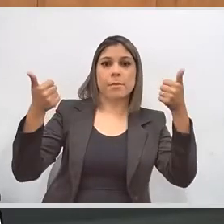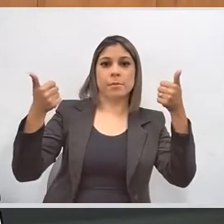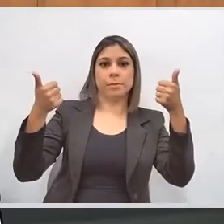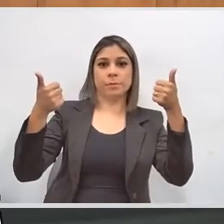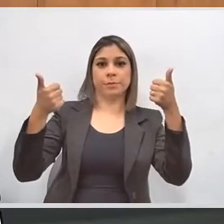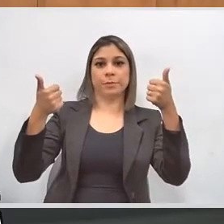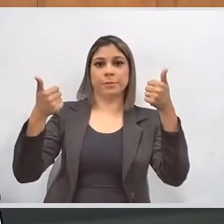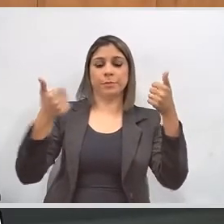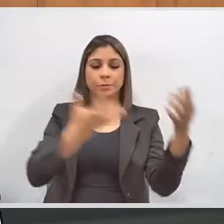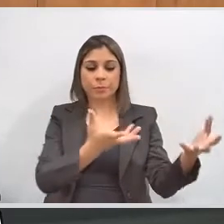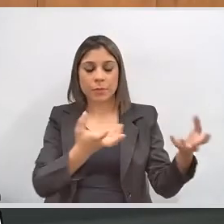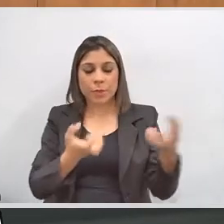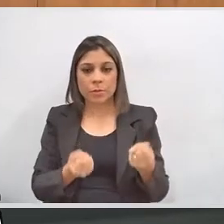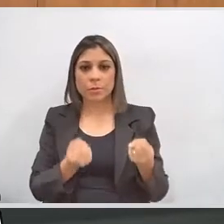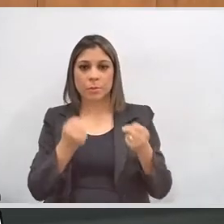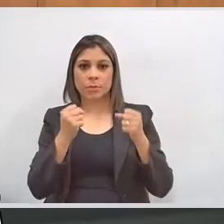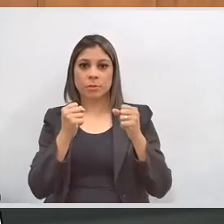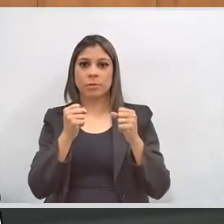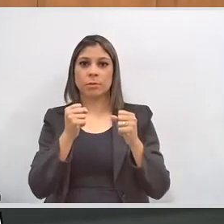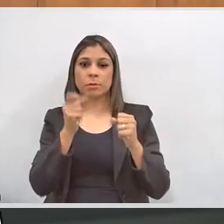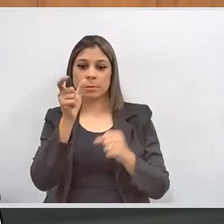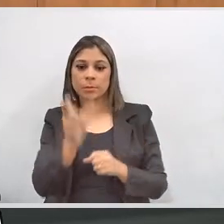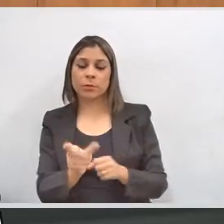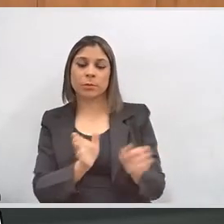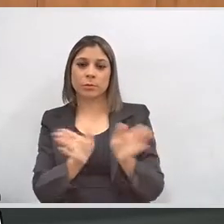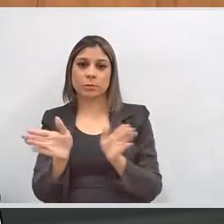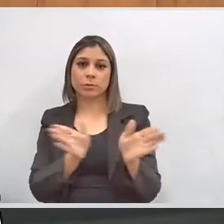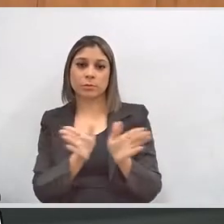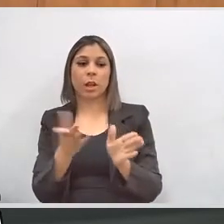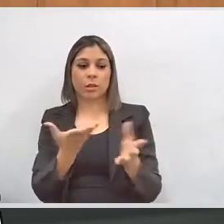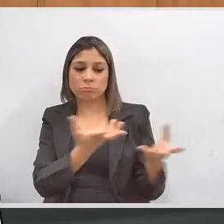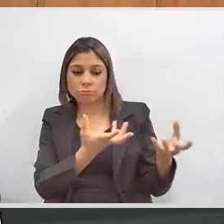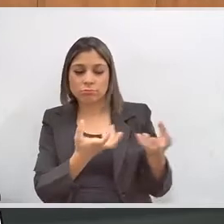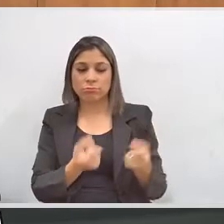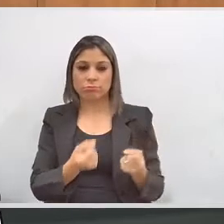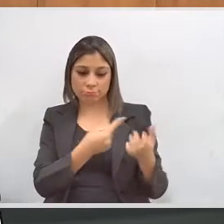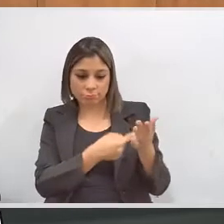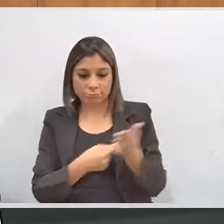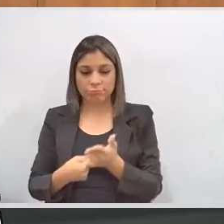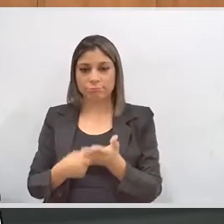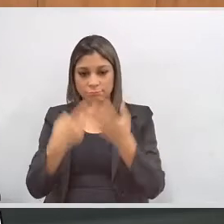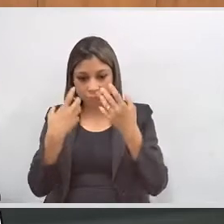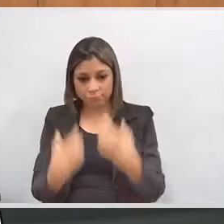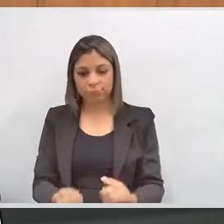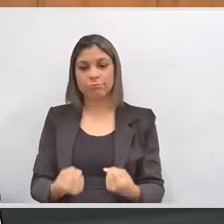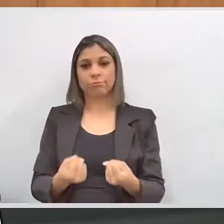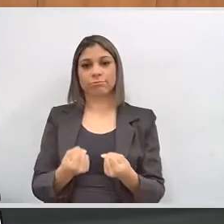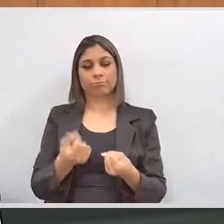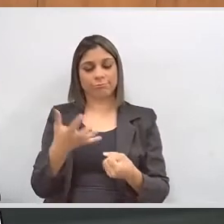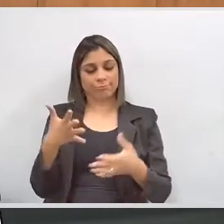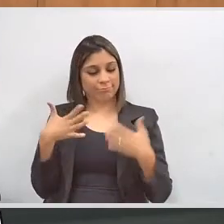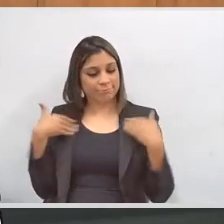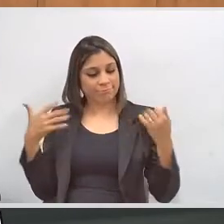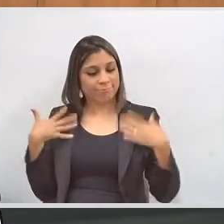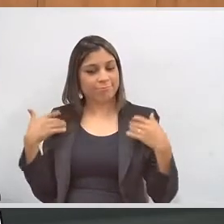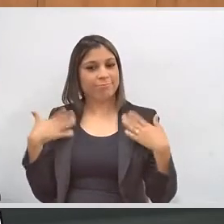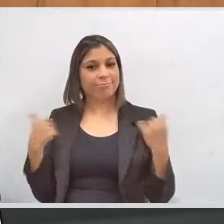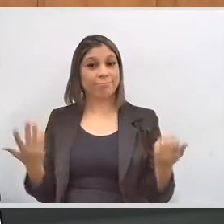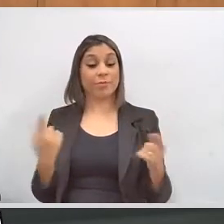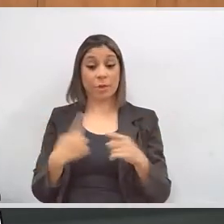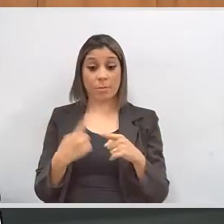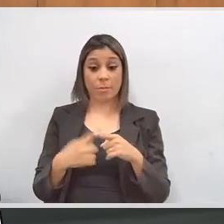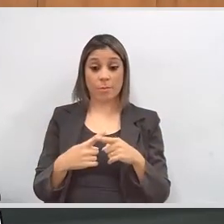de aumentar esse atendimento, é que nós recebemos o convite para aqui estar, com muita alegria,